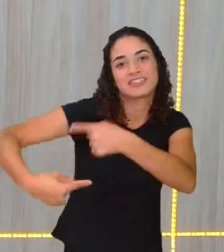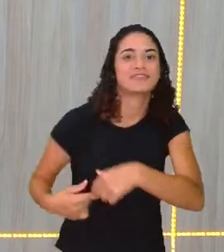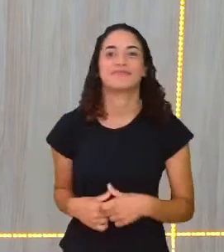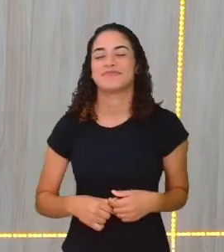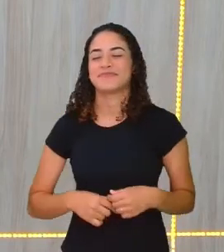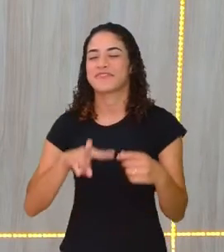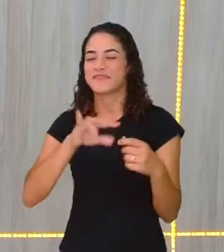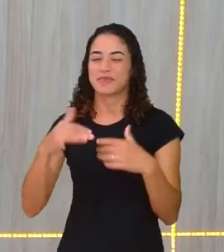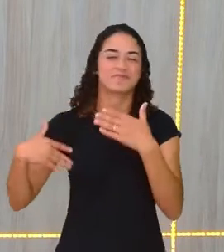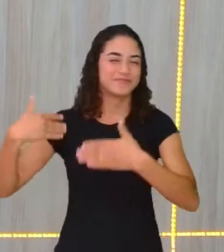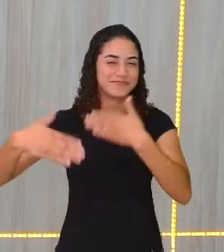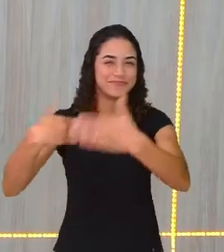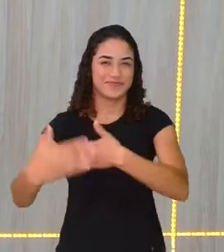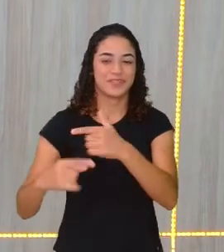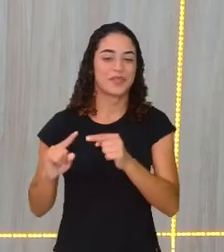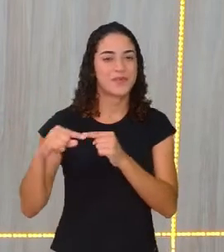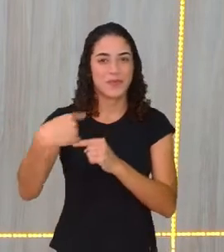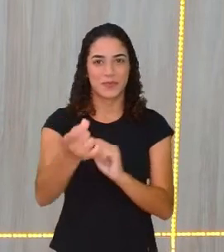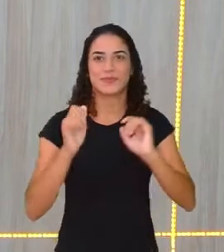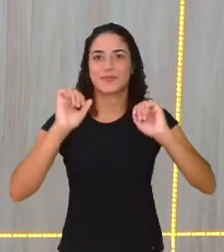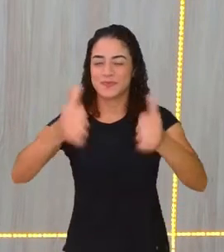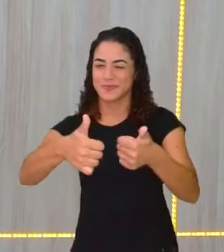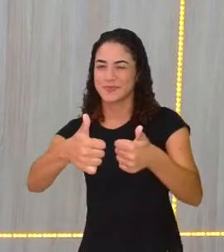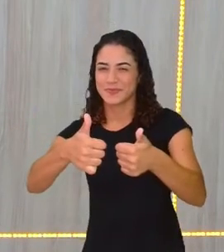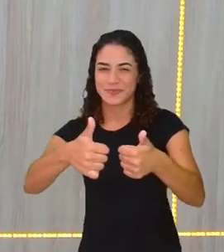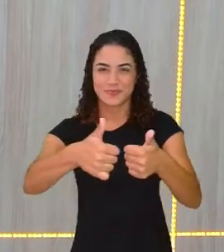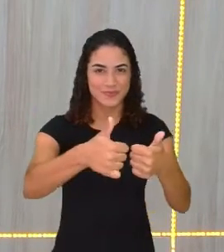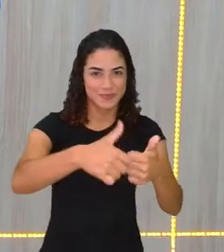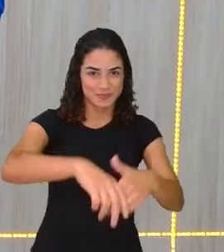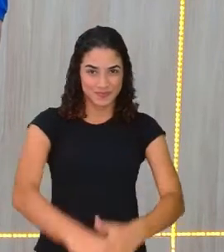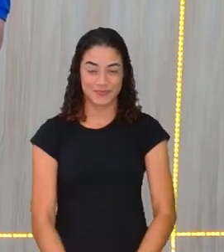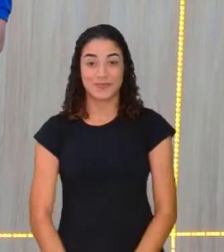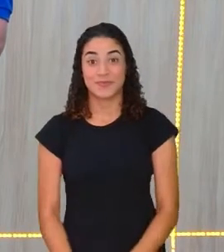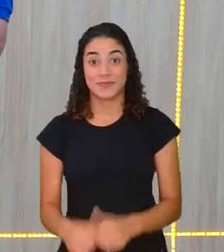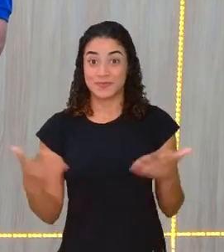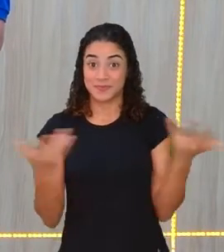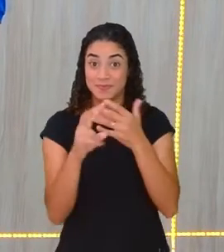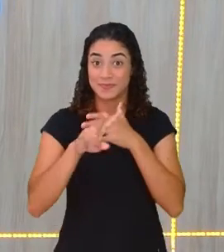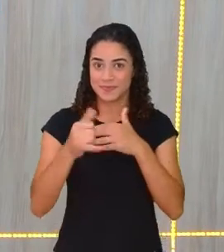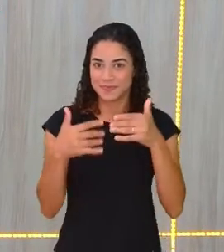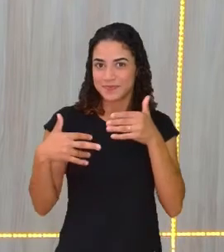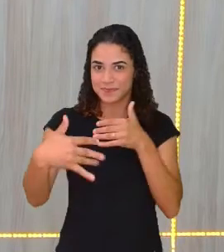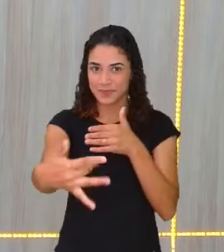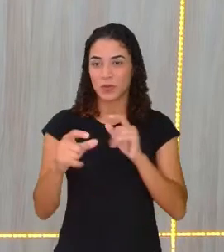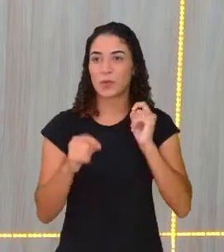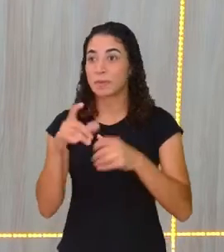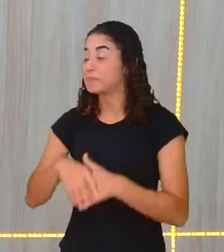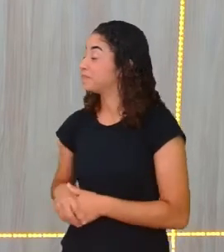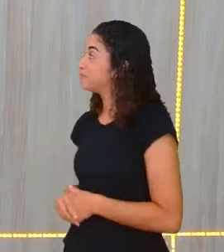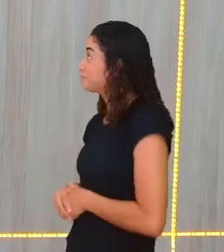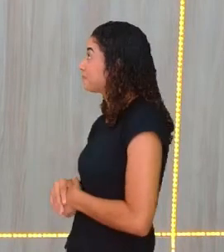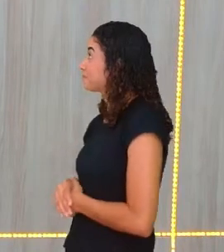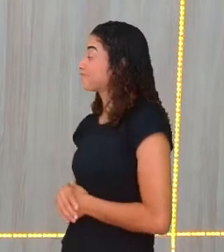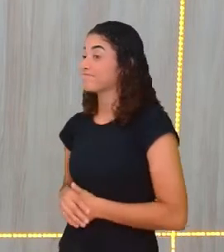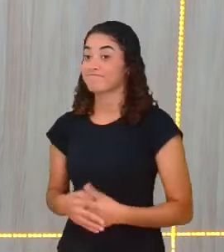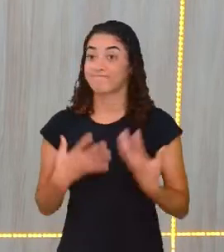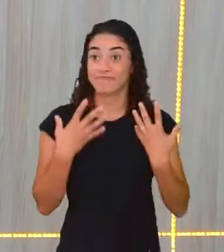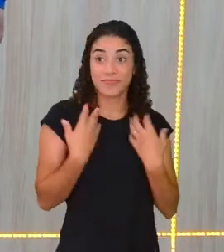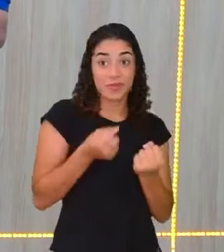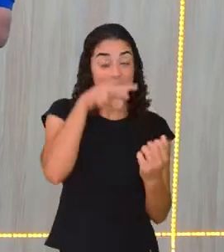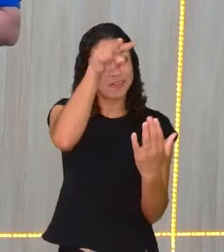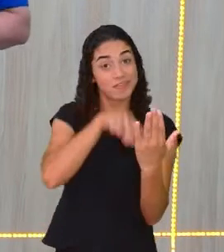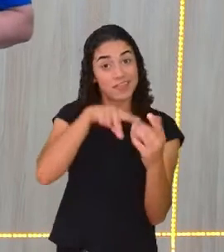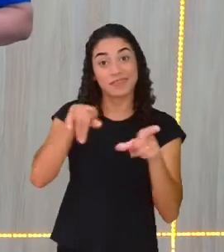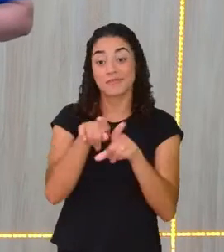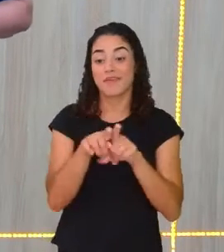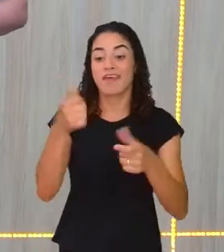que virão depois de nós. Então, é isso. Vamos seguindo. Então, vamos ler, não é?